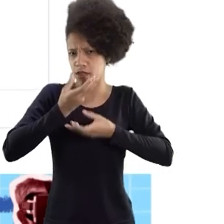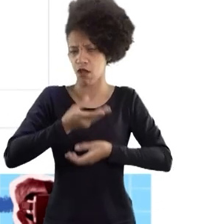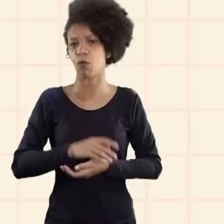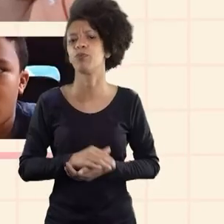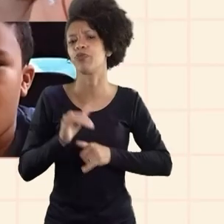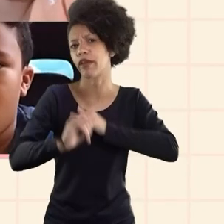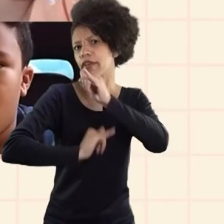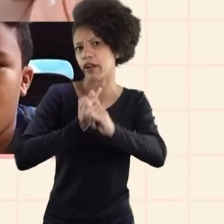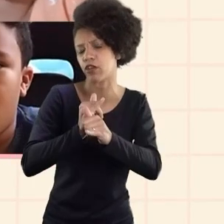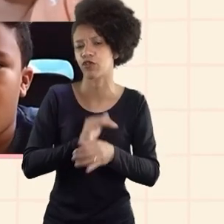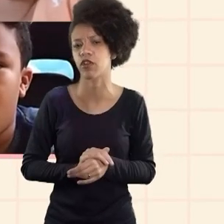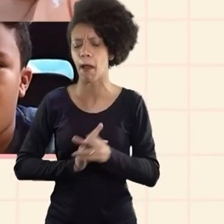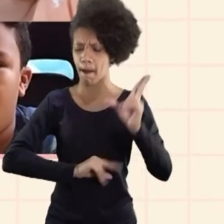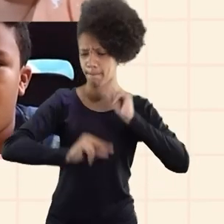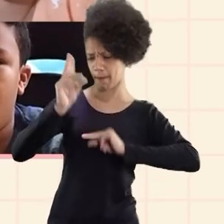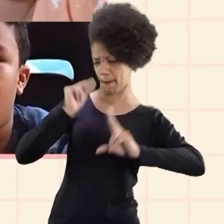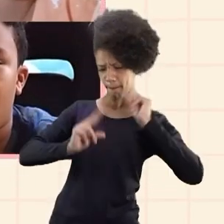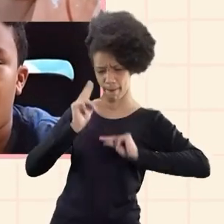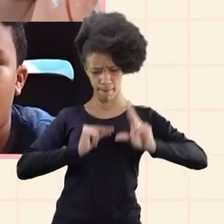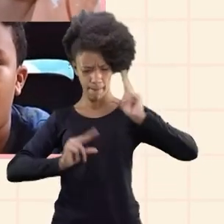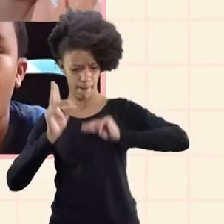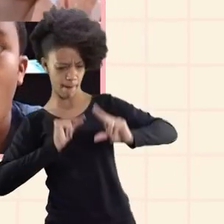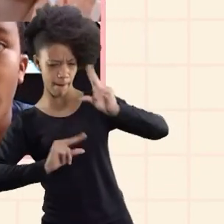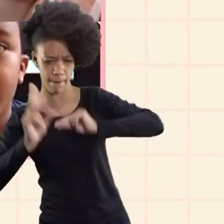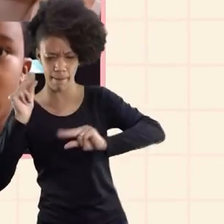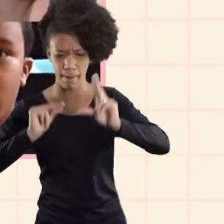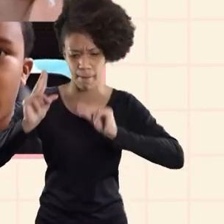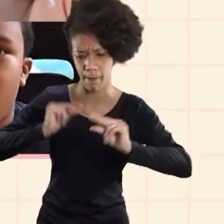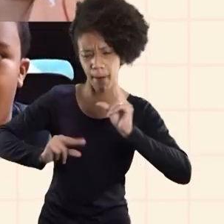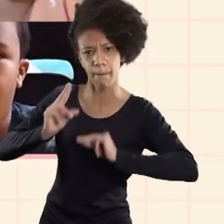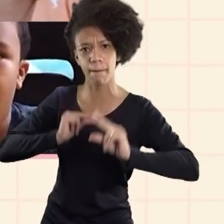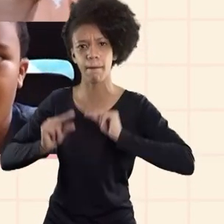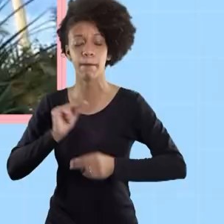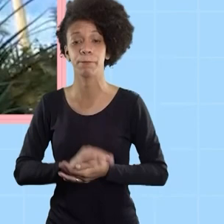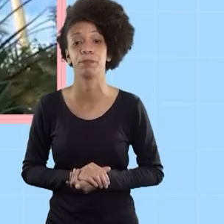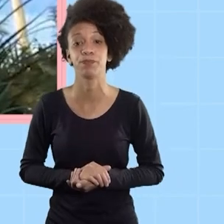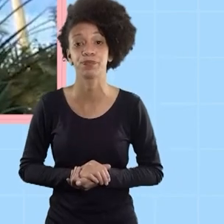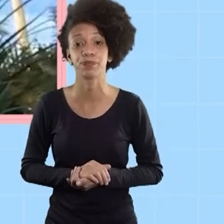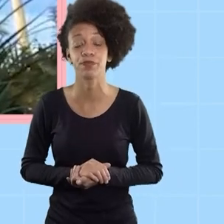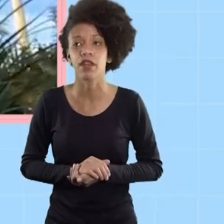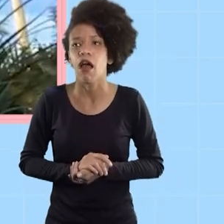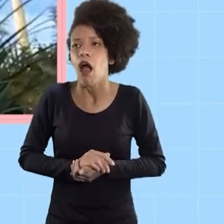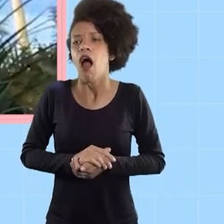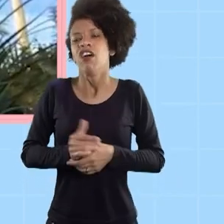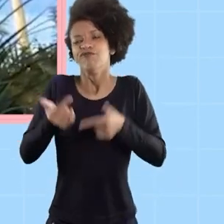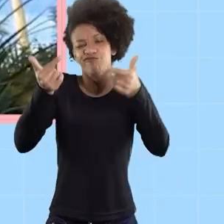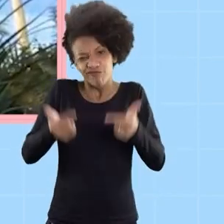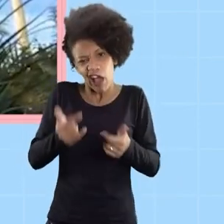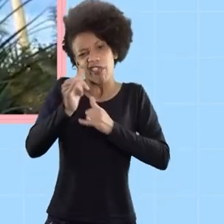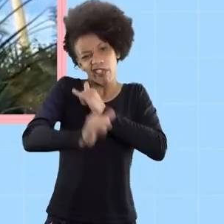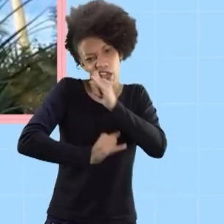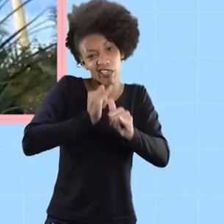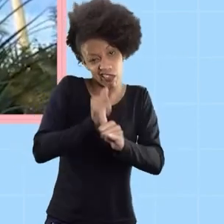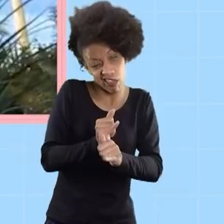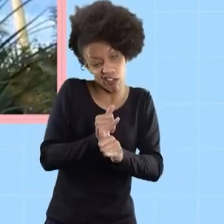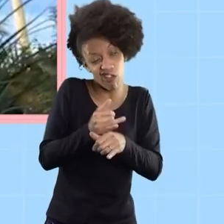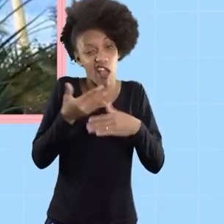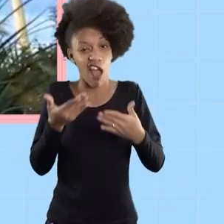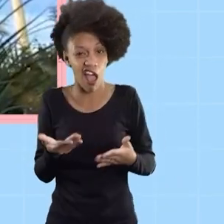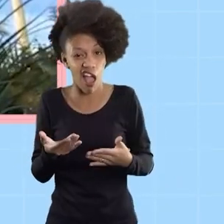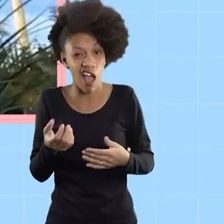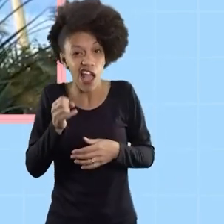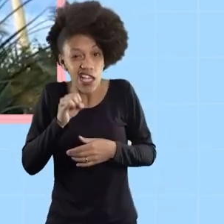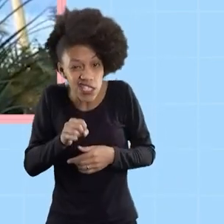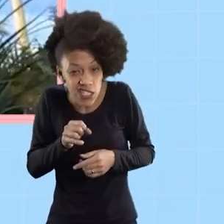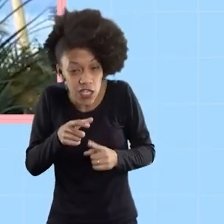a coisa que eu acho chata na internet é